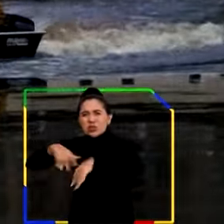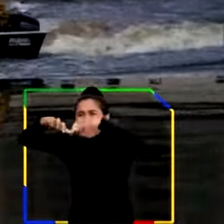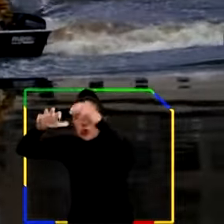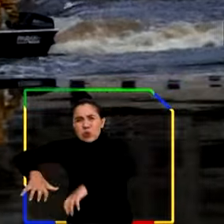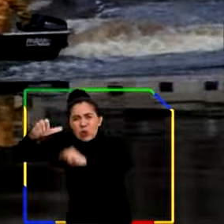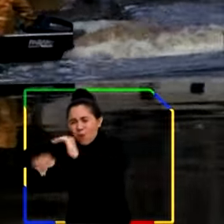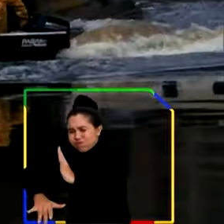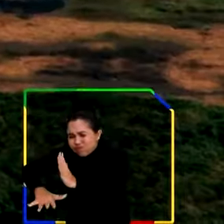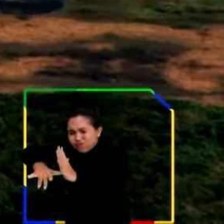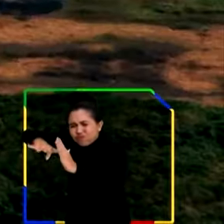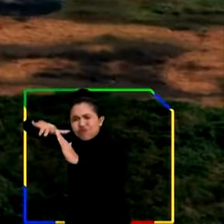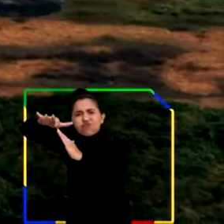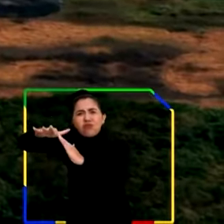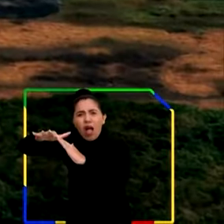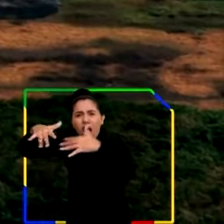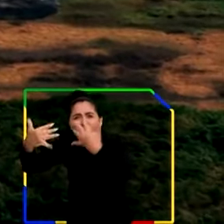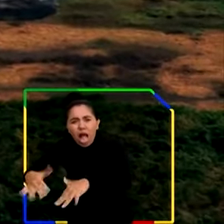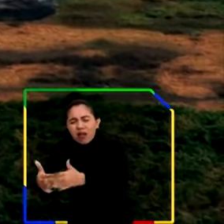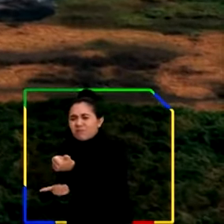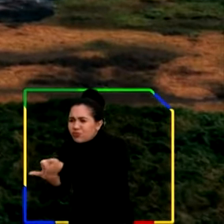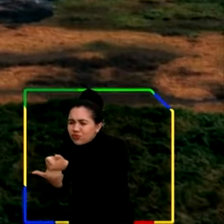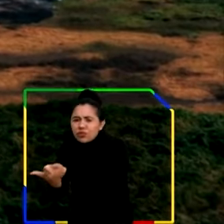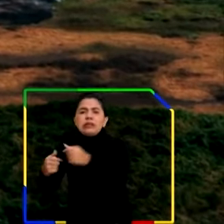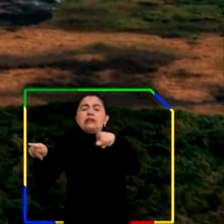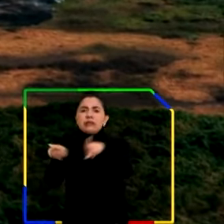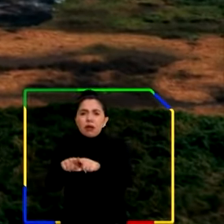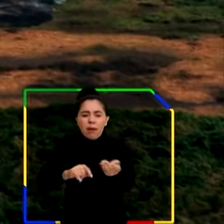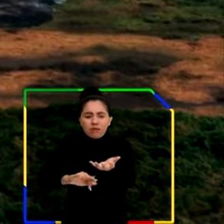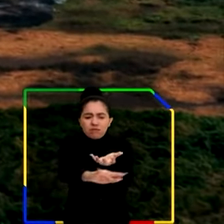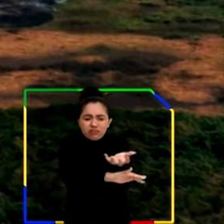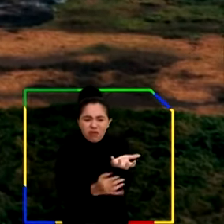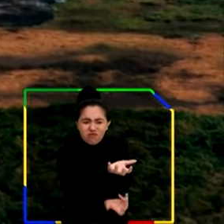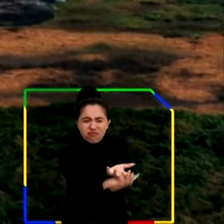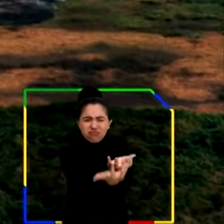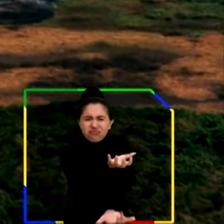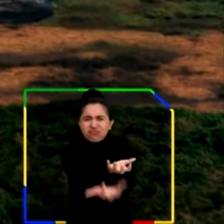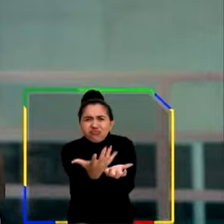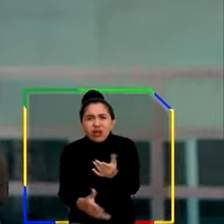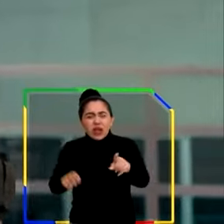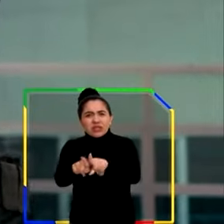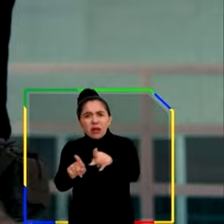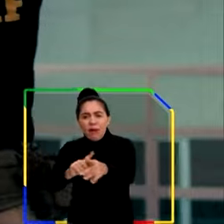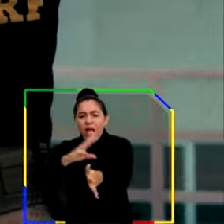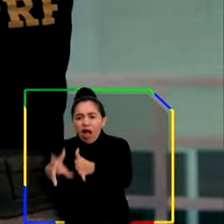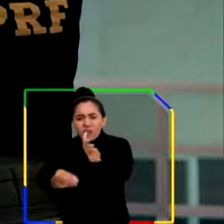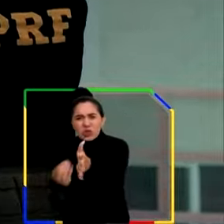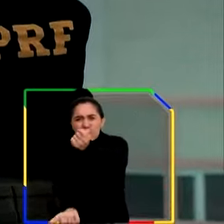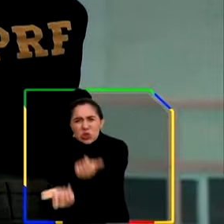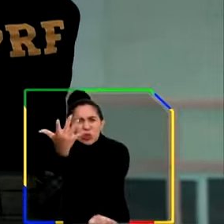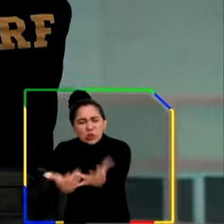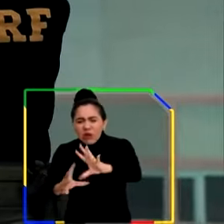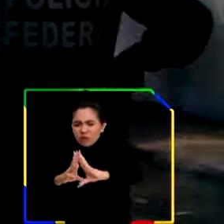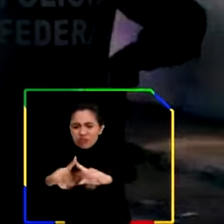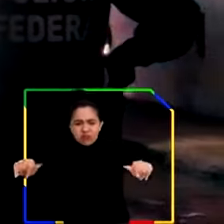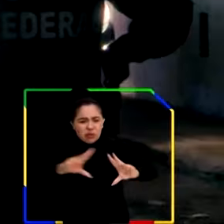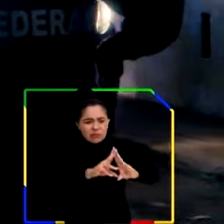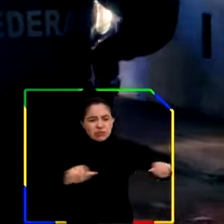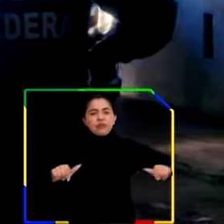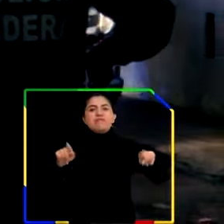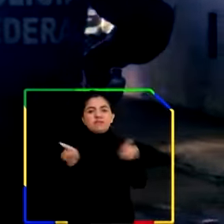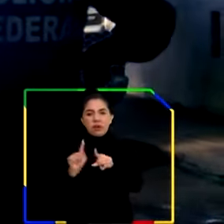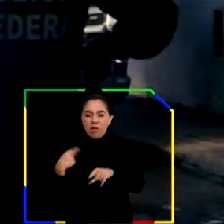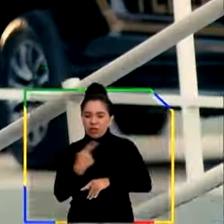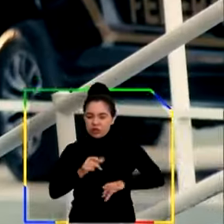exemplo das encheitas do Rio Grande do Sul e agora também das queimadas no Pantanal e na Amazônia. E será assim também na